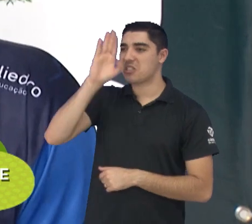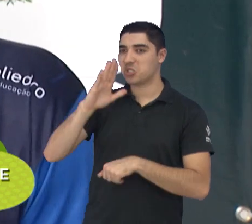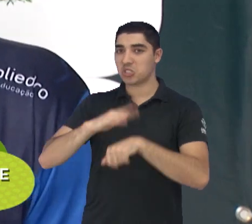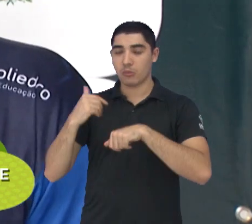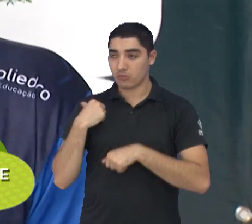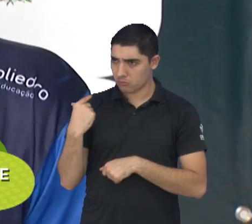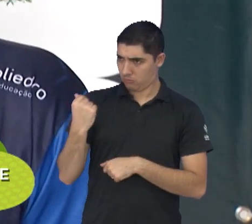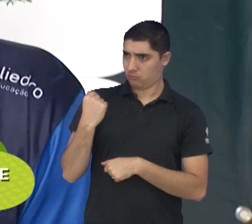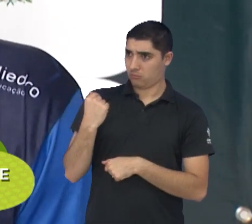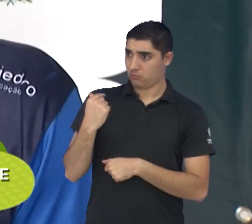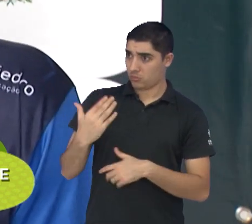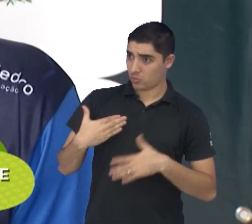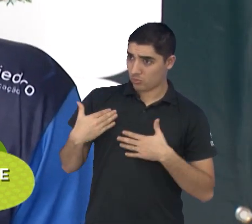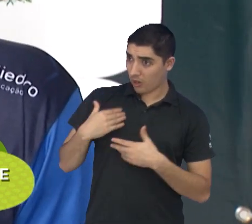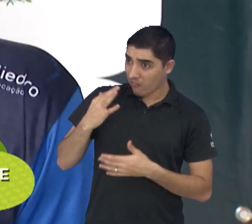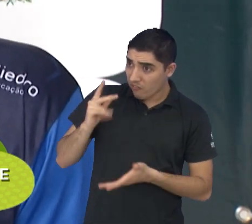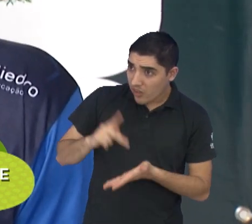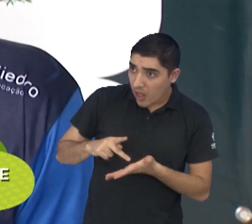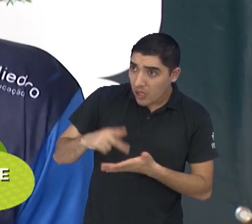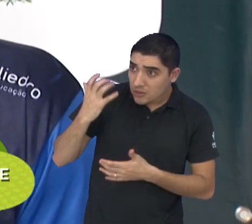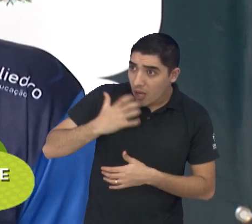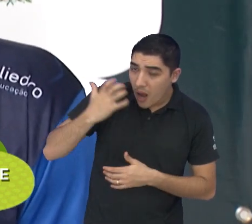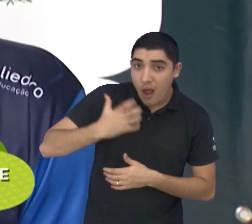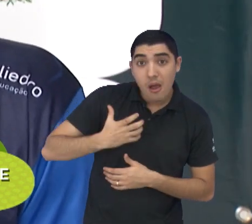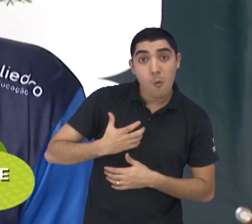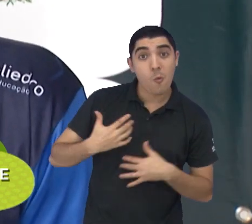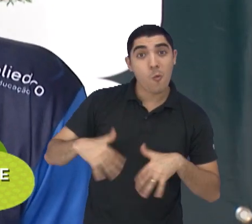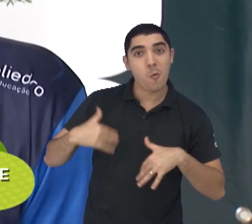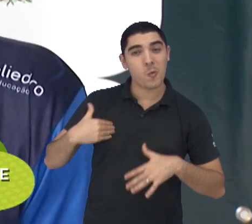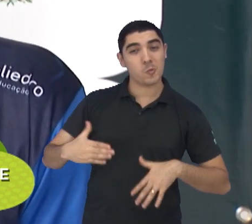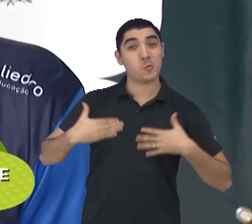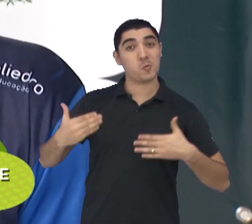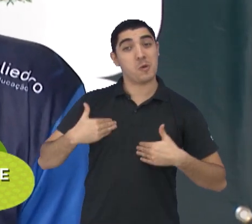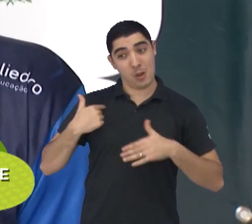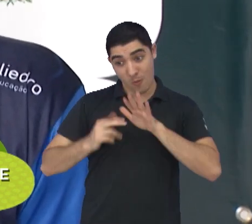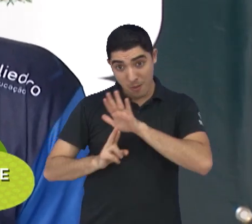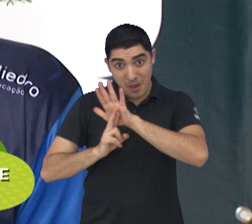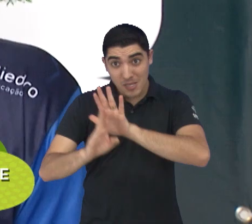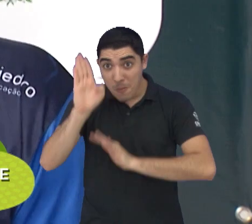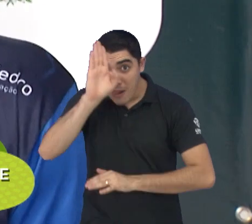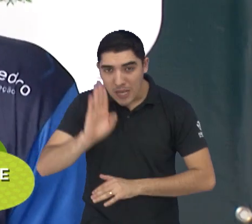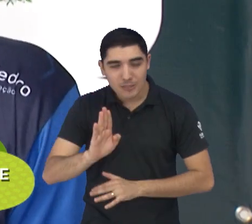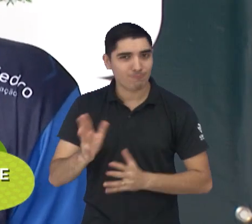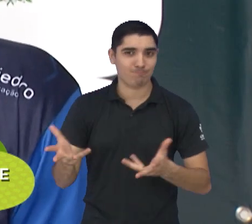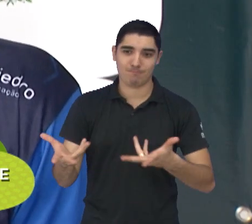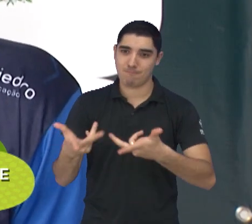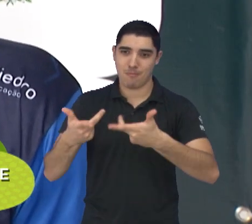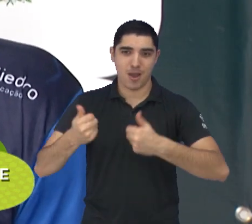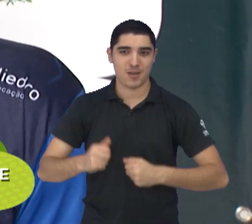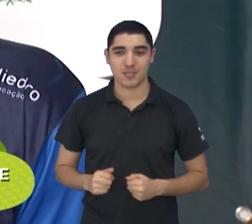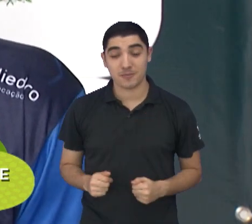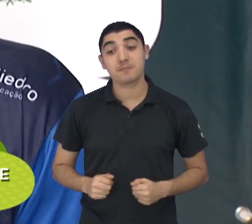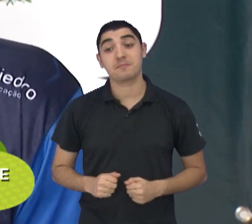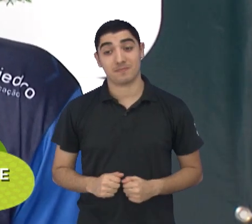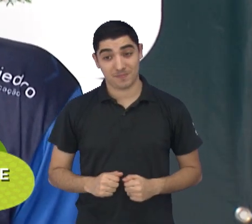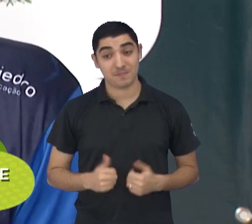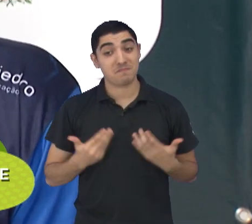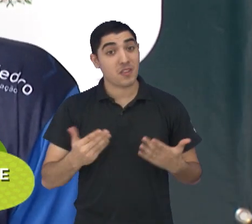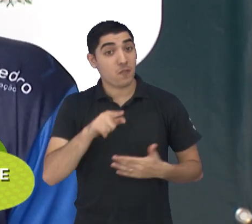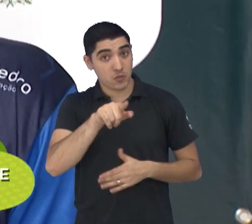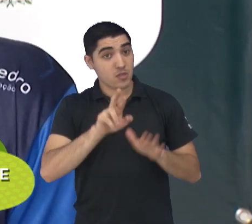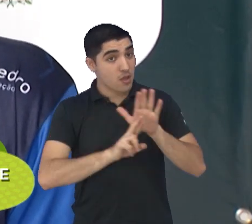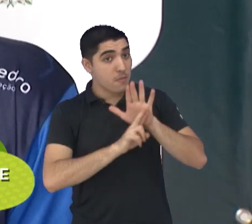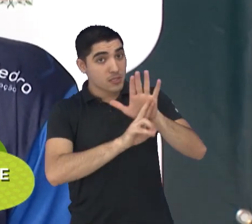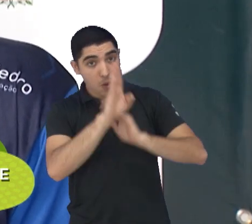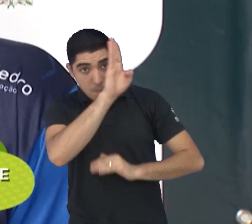Tomei um susto, mas muito feliz, né? Ter essa oportunidade de representar a seleção é sempre muito bom. E você já vai representar